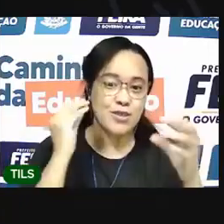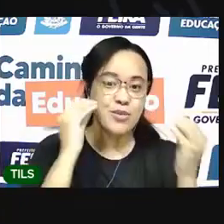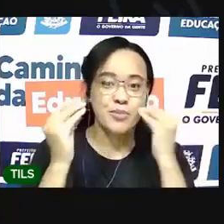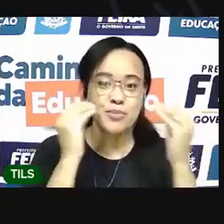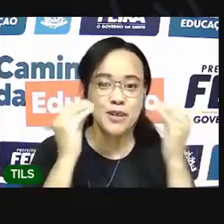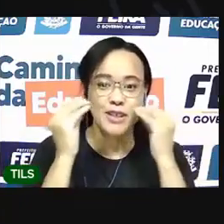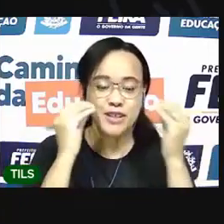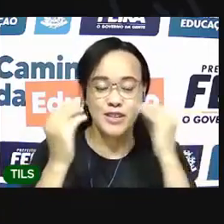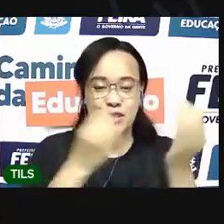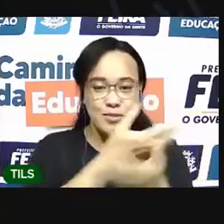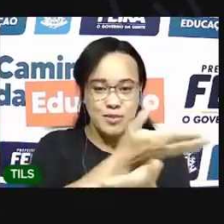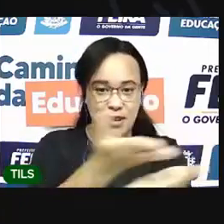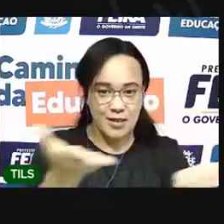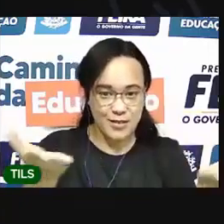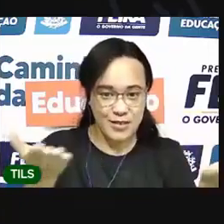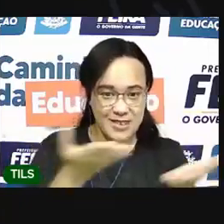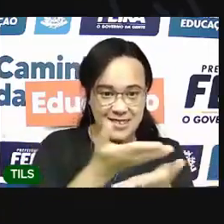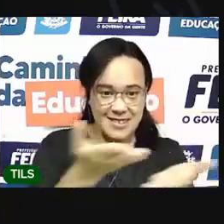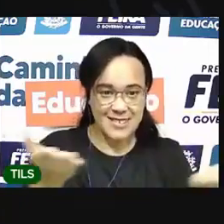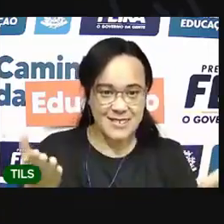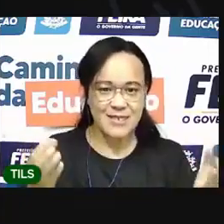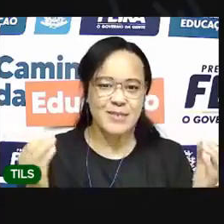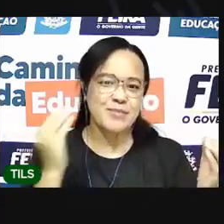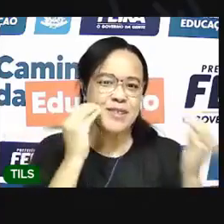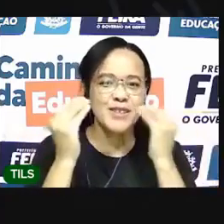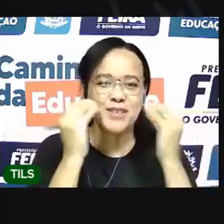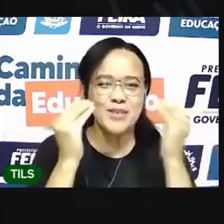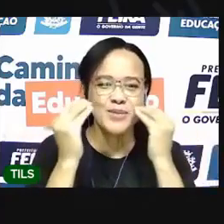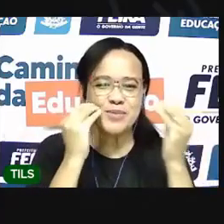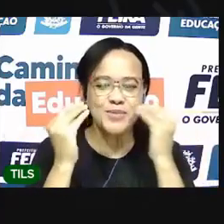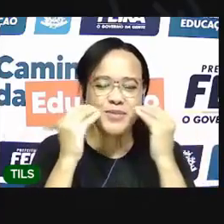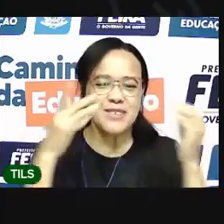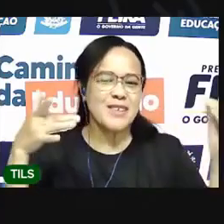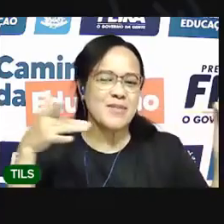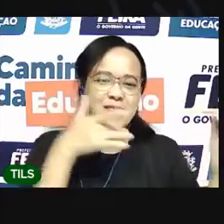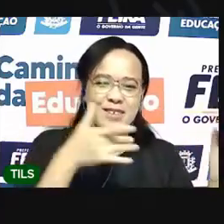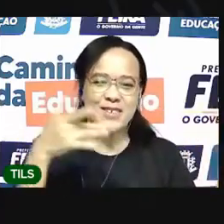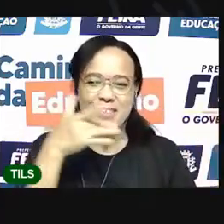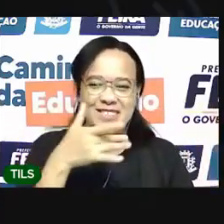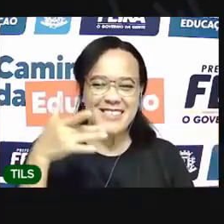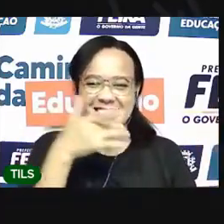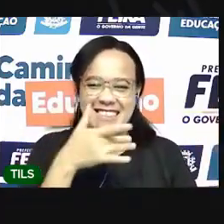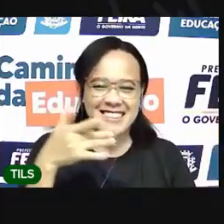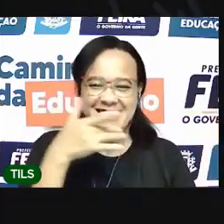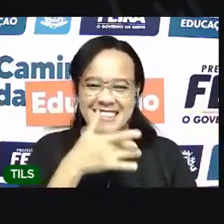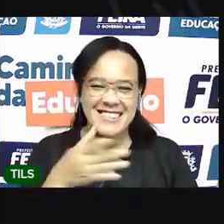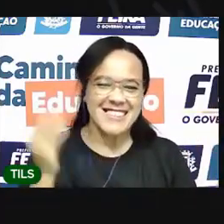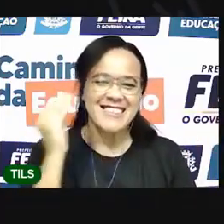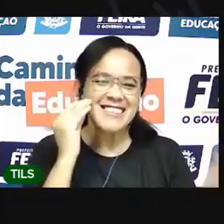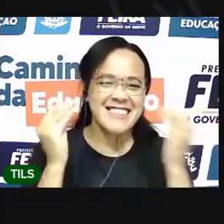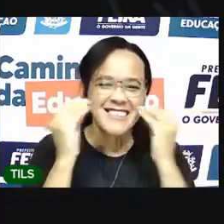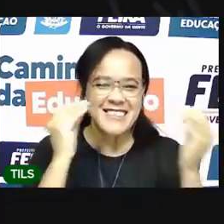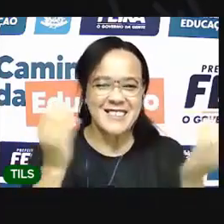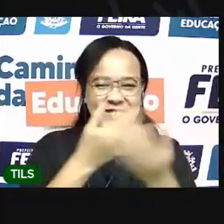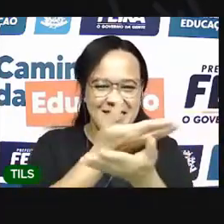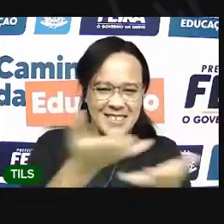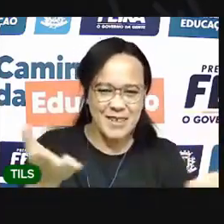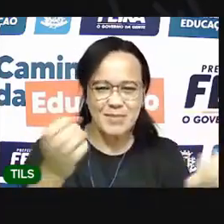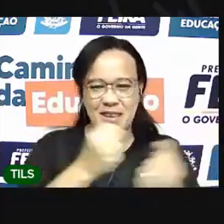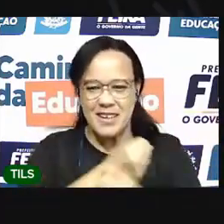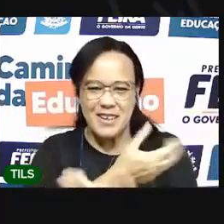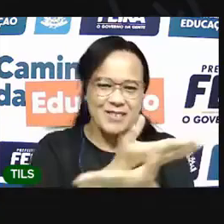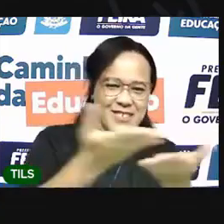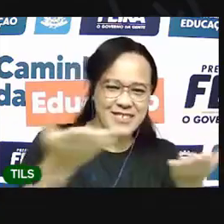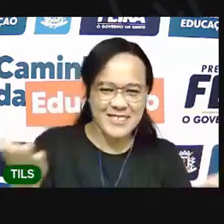pra você. Mando um beijinho bem gostosinho para você,